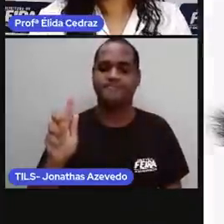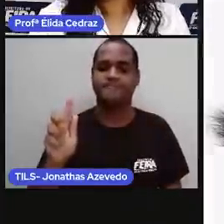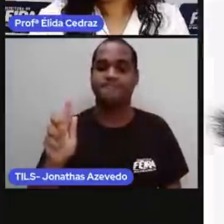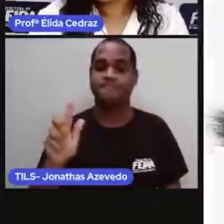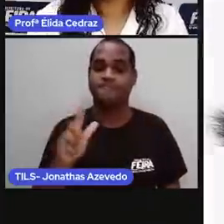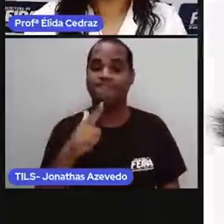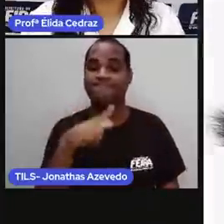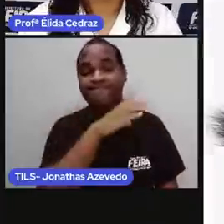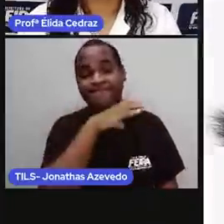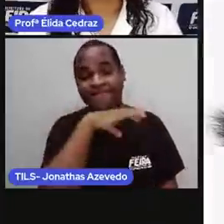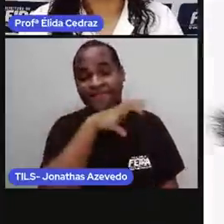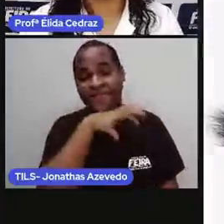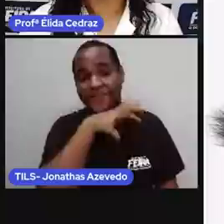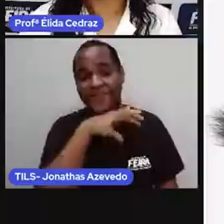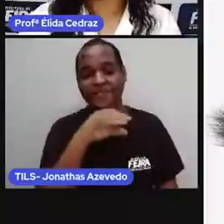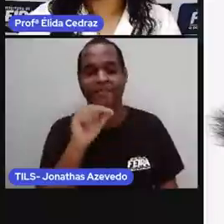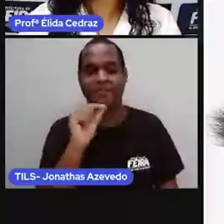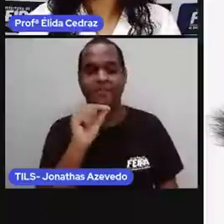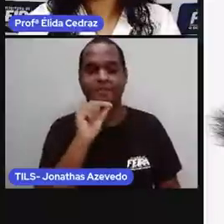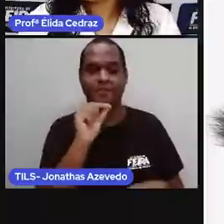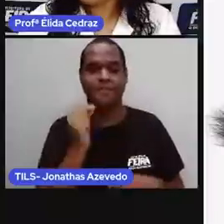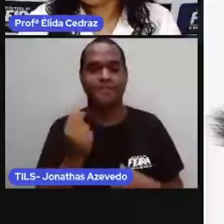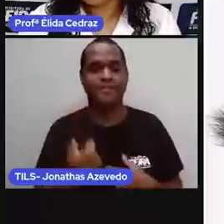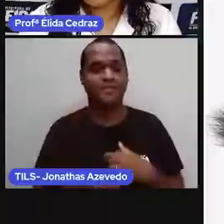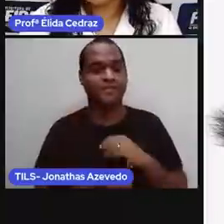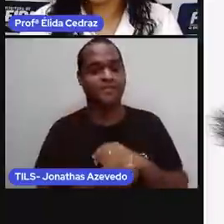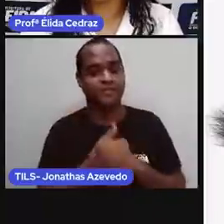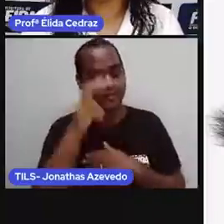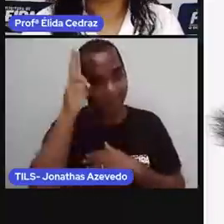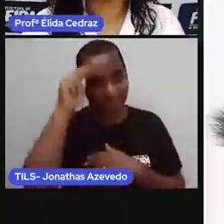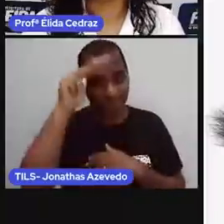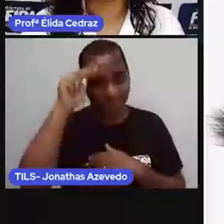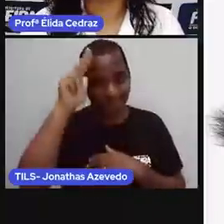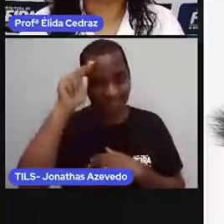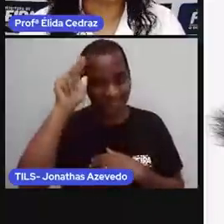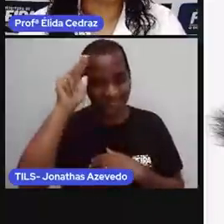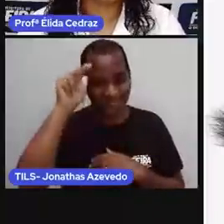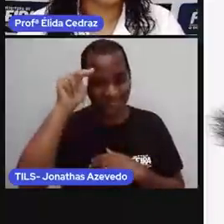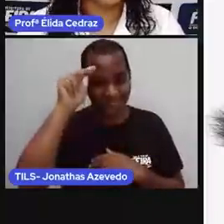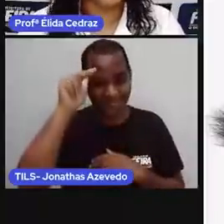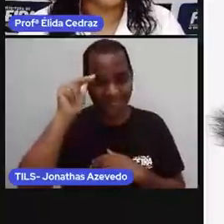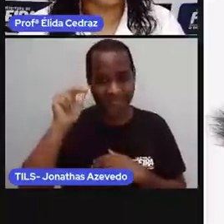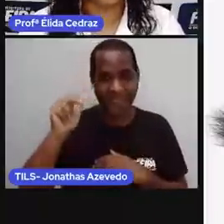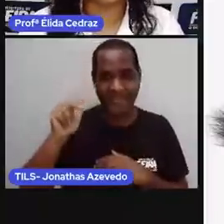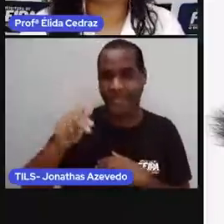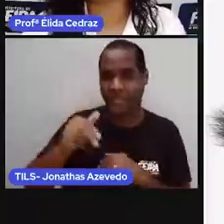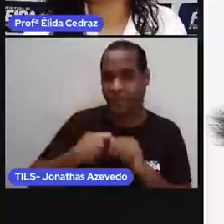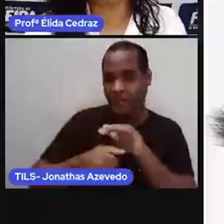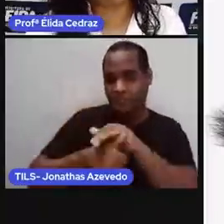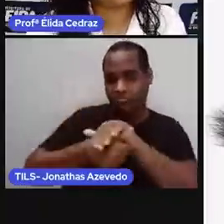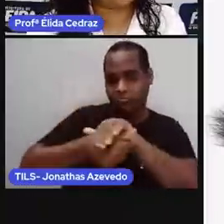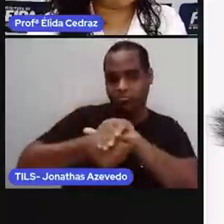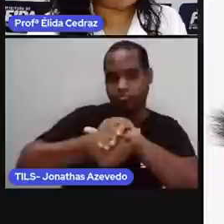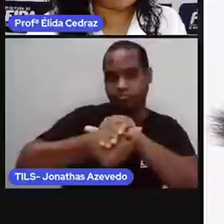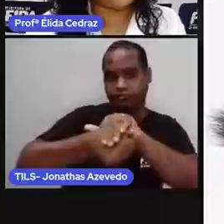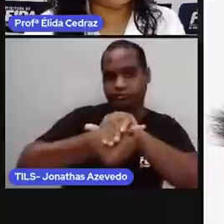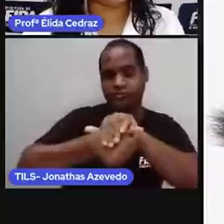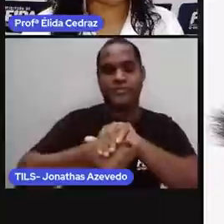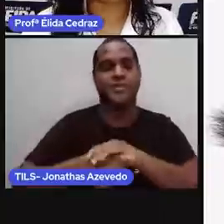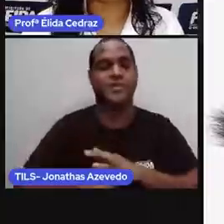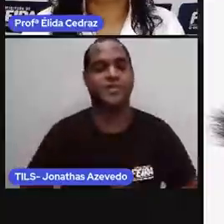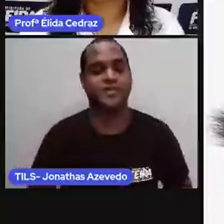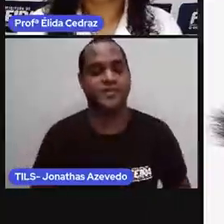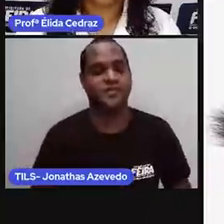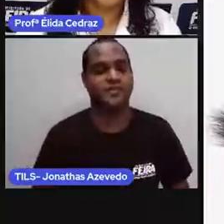esses animais, nós temos o cavalo, uma tartaruga ou jabuti,